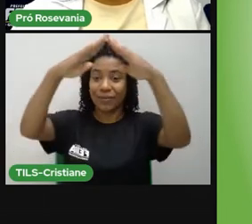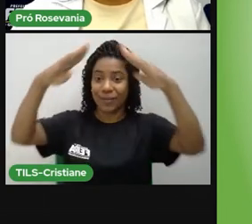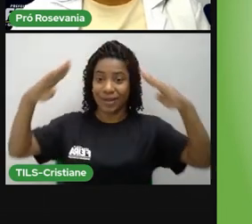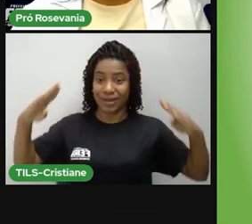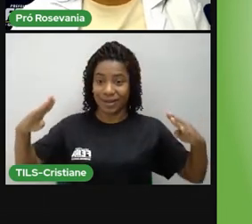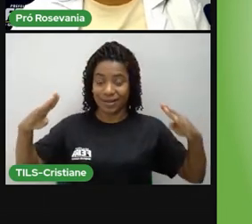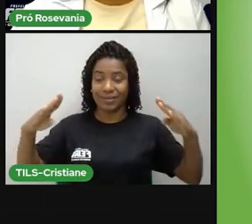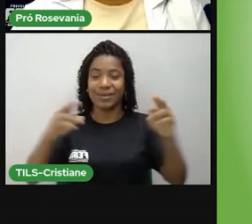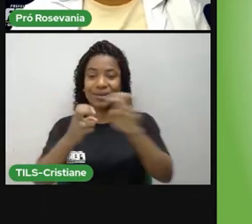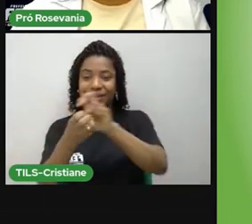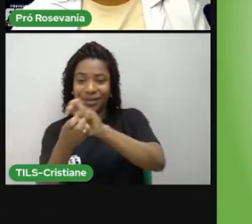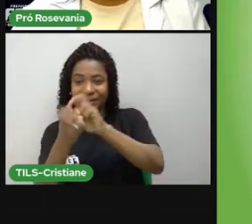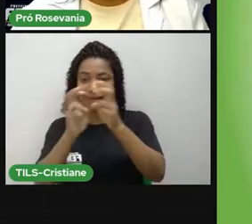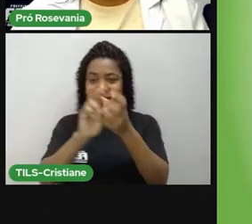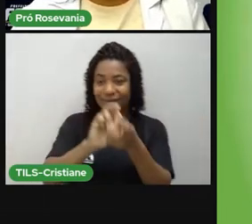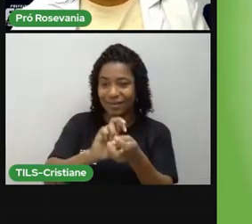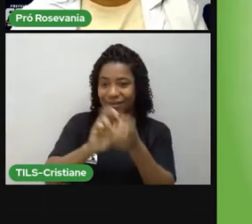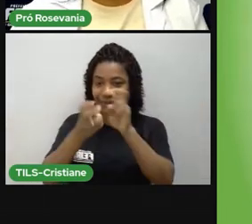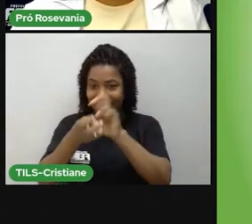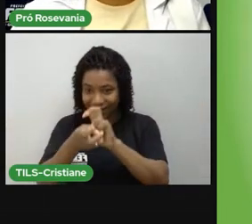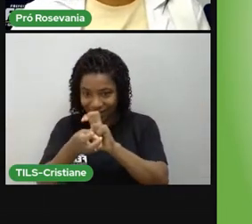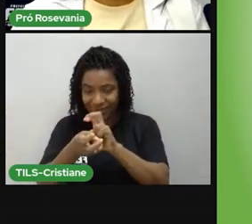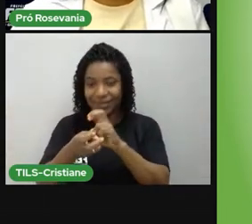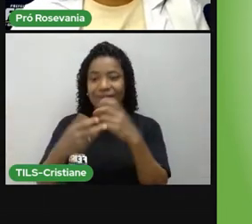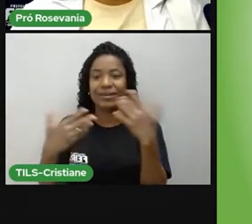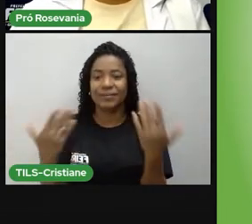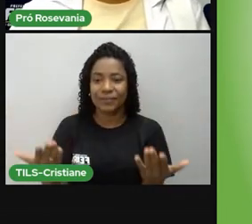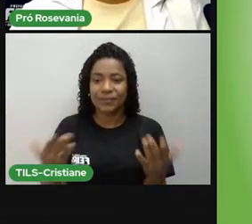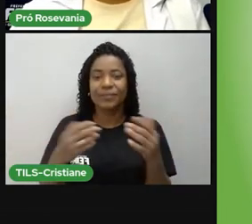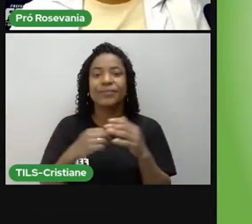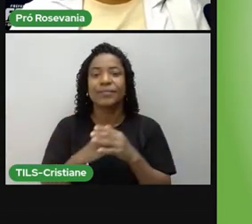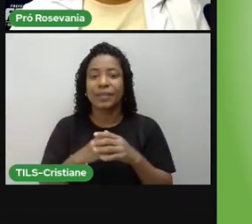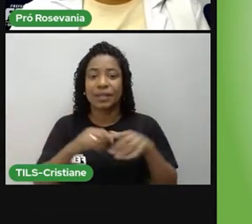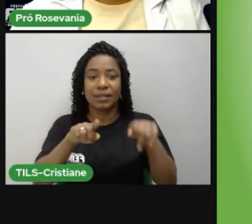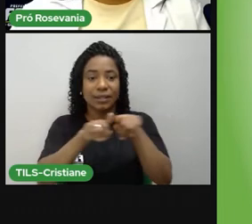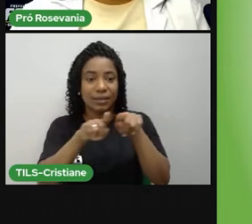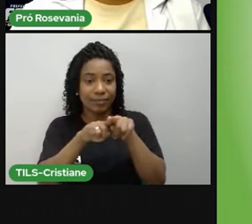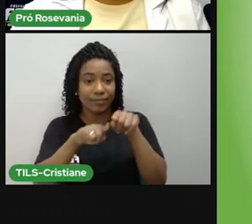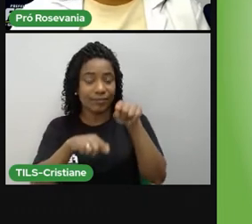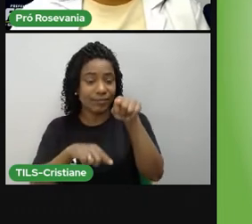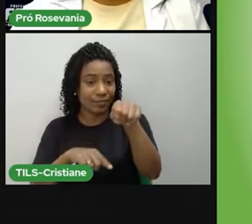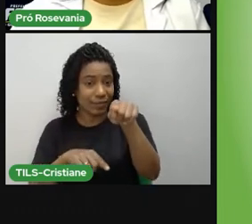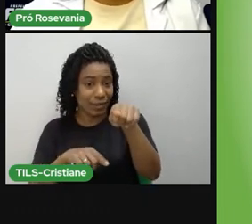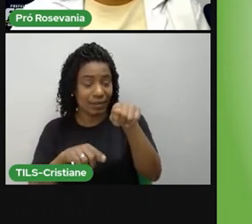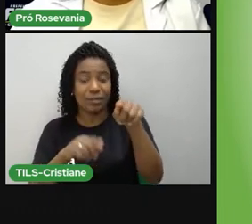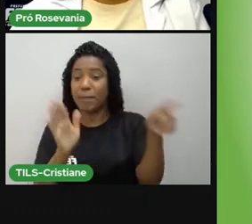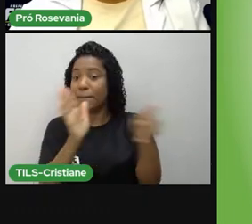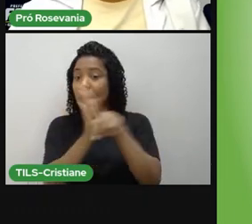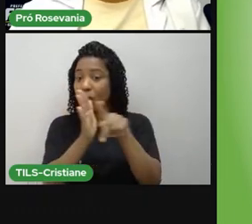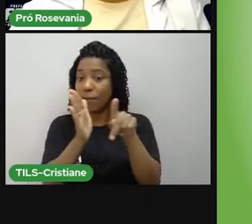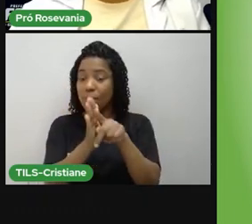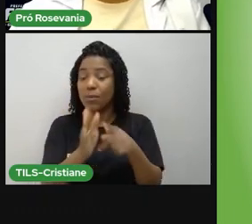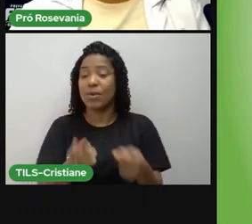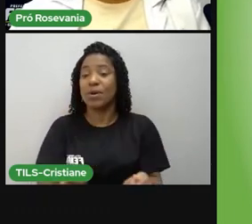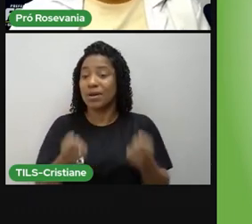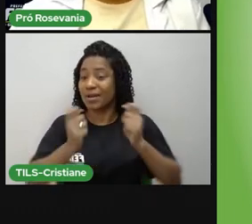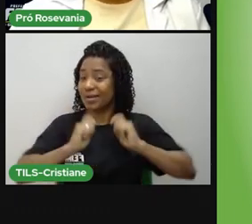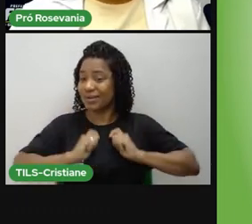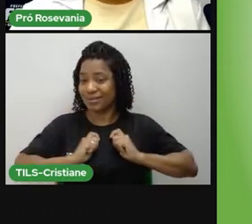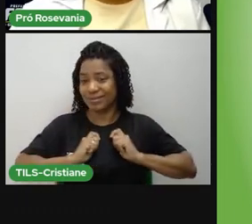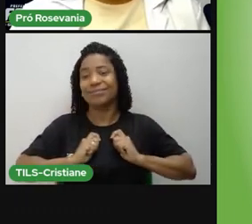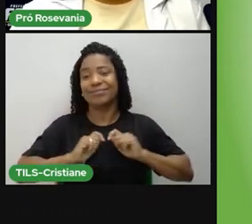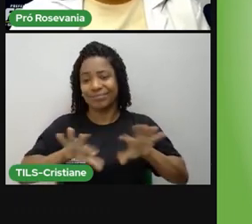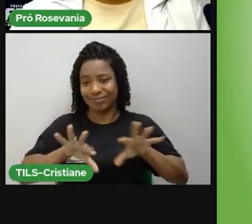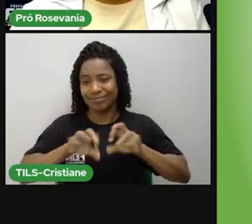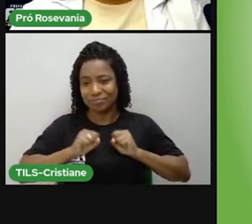é nessa característica, né, eu também falei, né, do passo municipal, uma característica, a herança, né, portuguesa, é aqui a